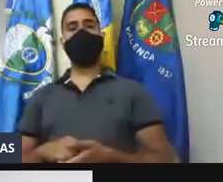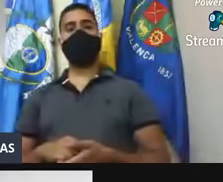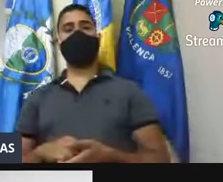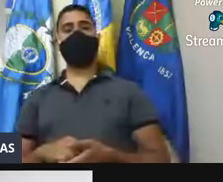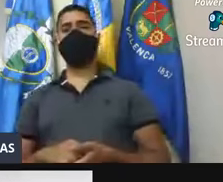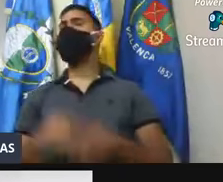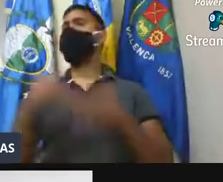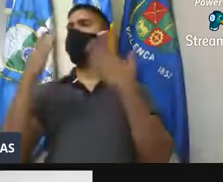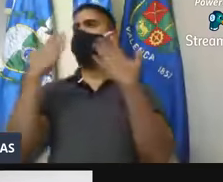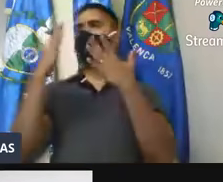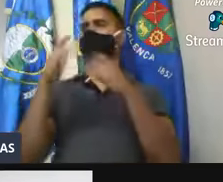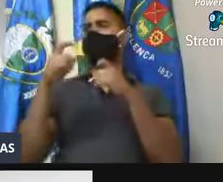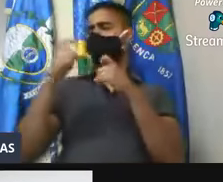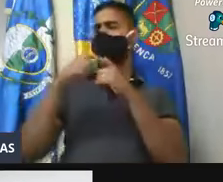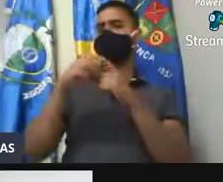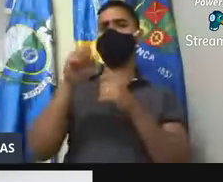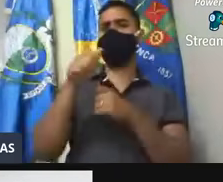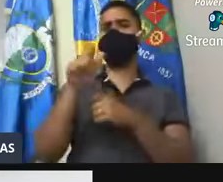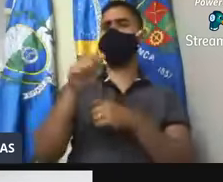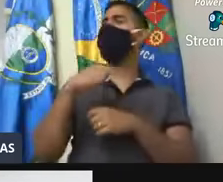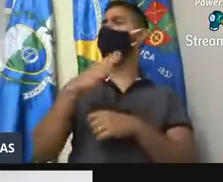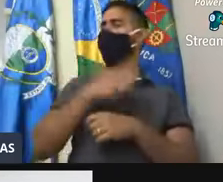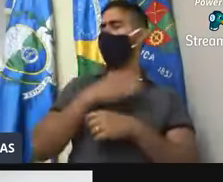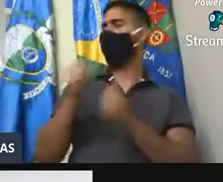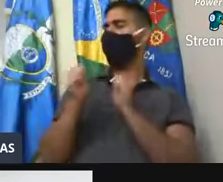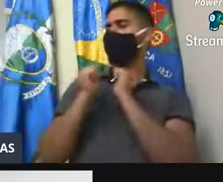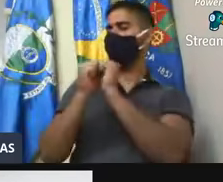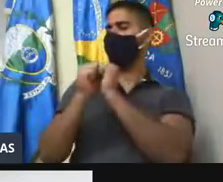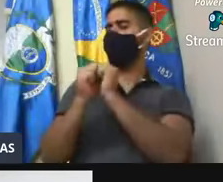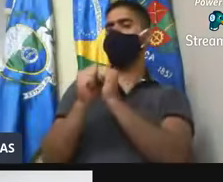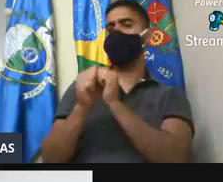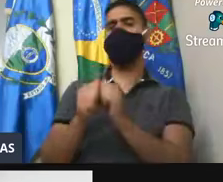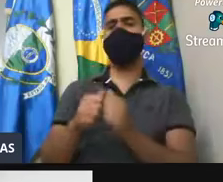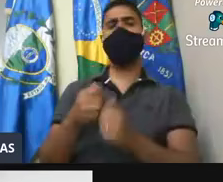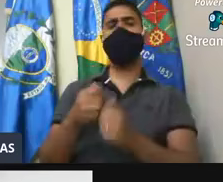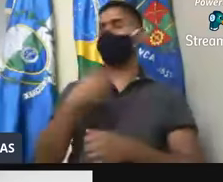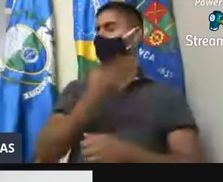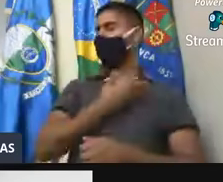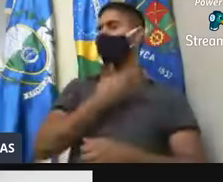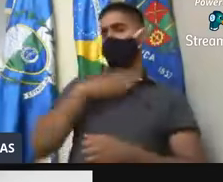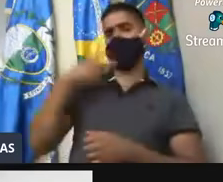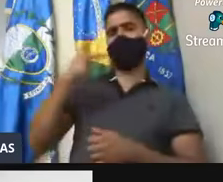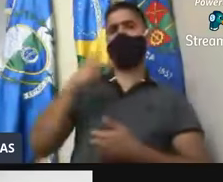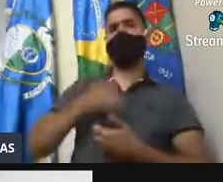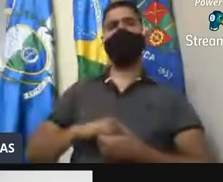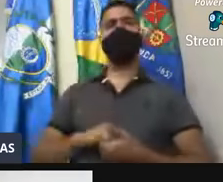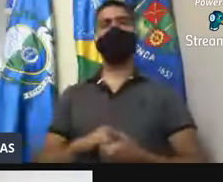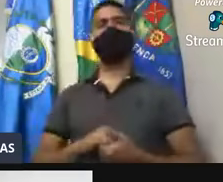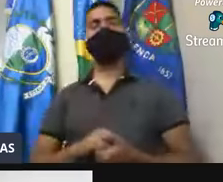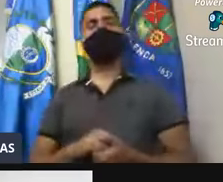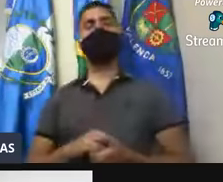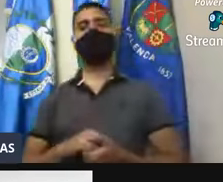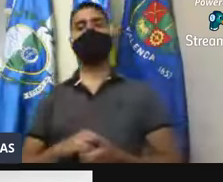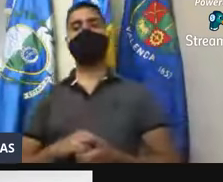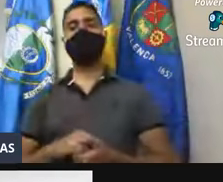Parabéns para você, doutor, estou contigo, sou seu amigo. E uma outra coisa que eu quero abordar aqui, seu presidente,